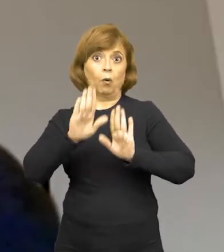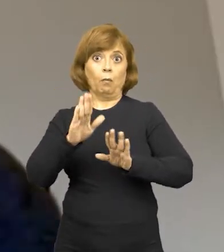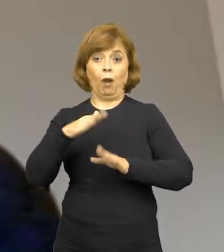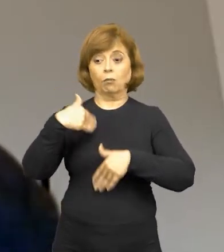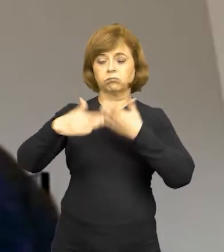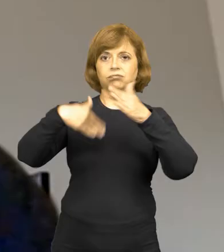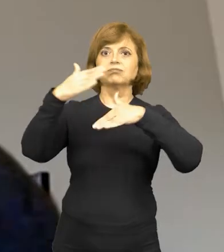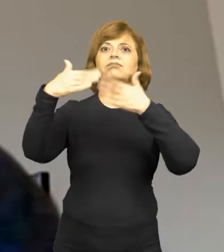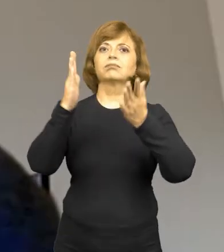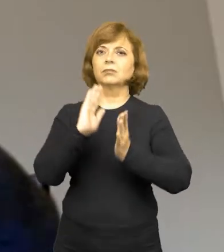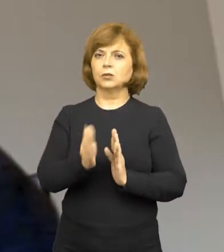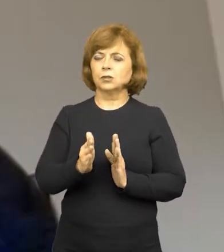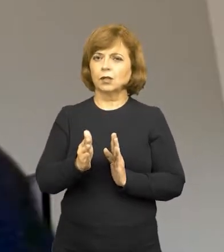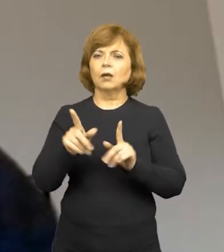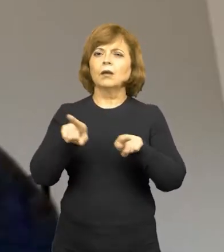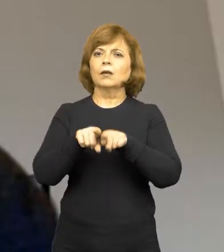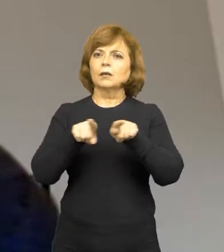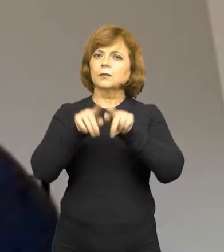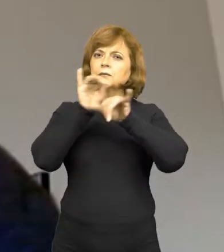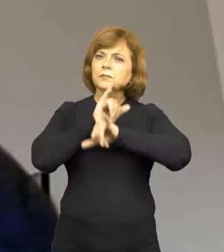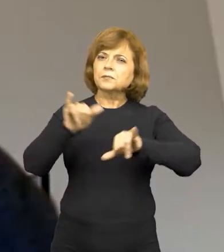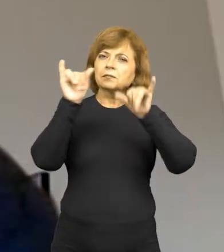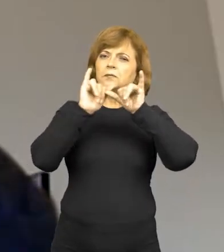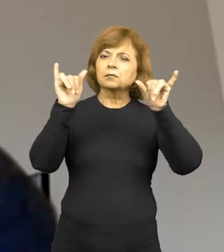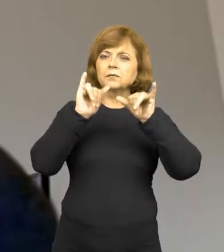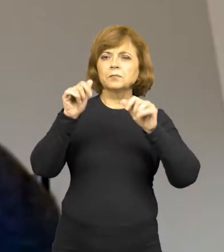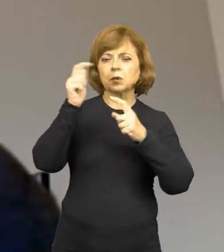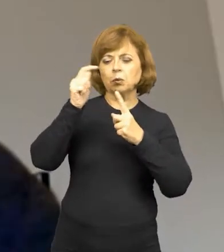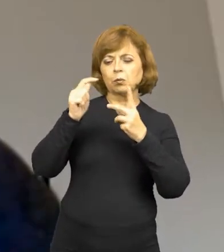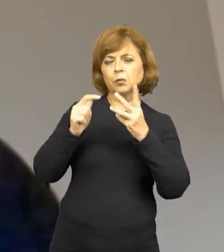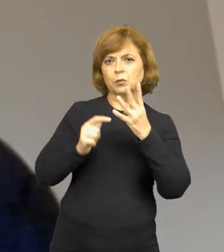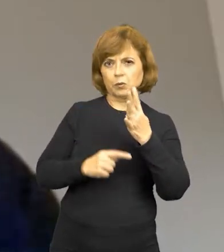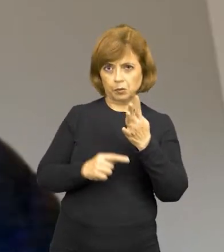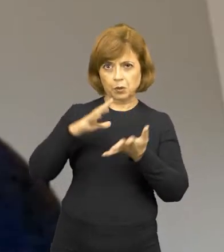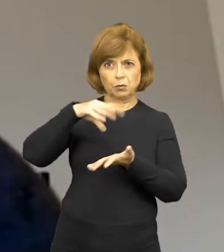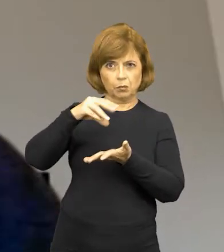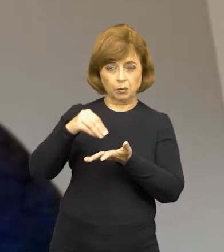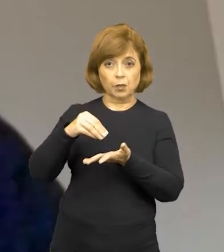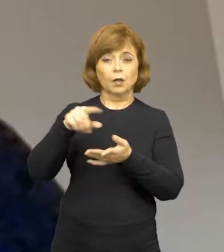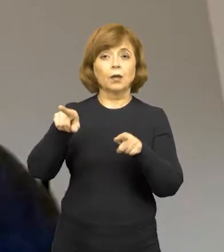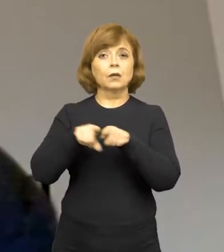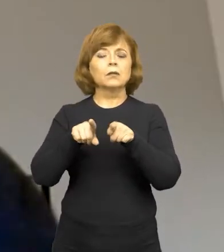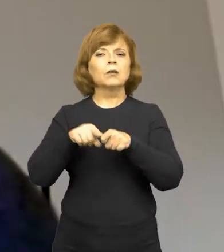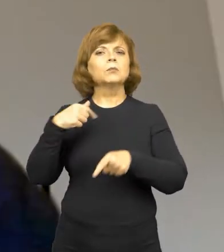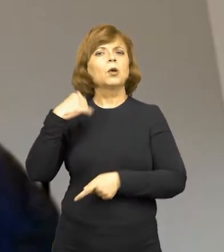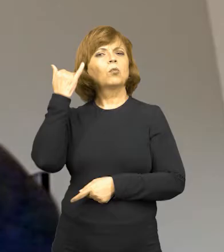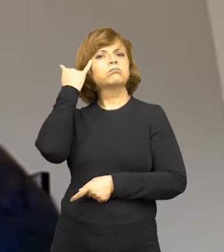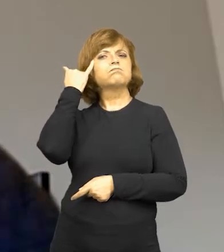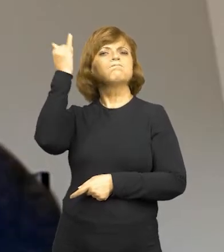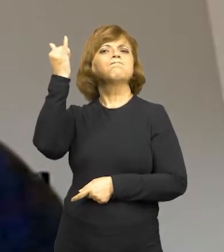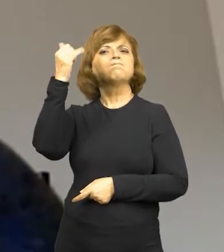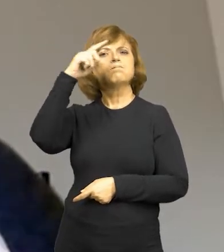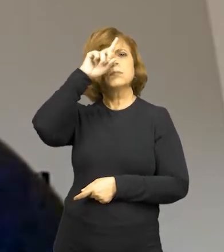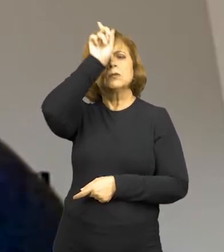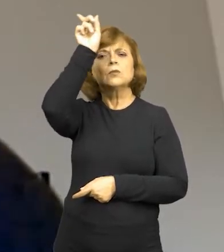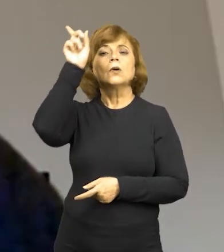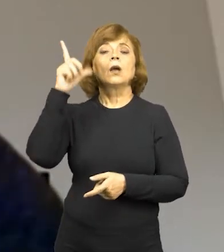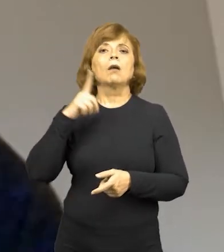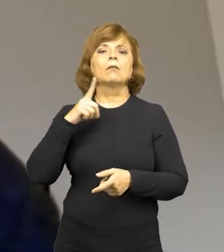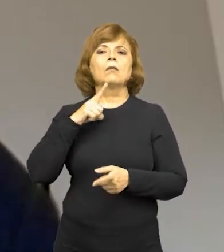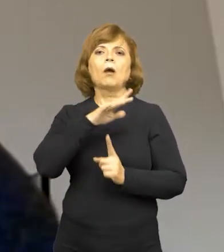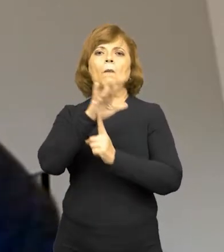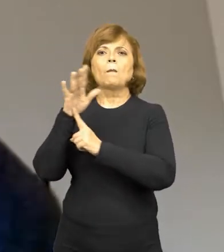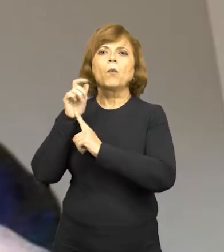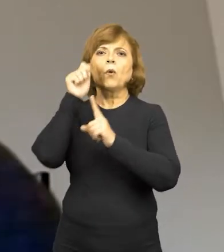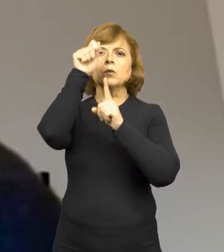também da divulgação desses itens, eu tive a ideia, enfim, de dar um destaque